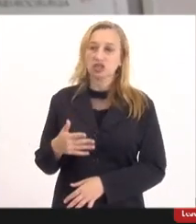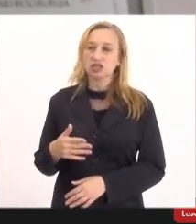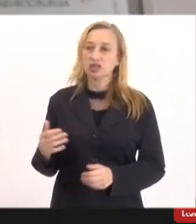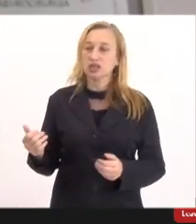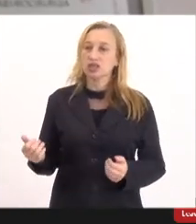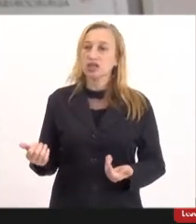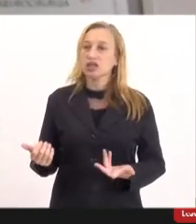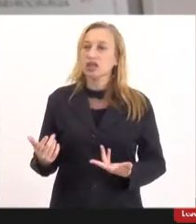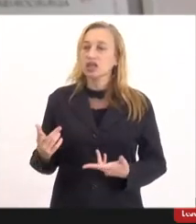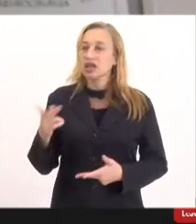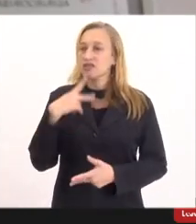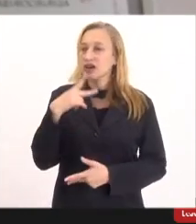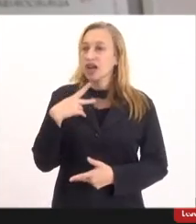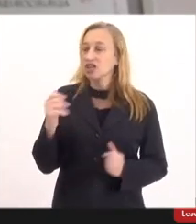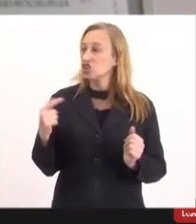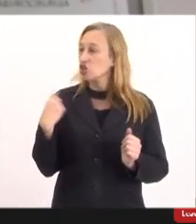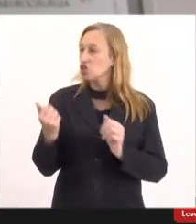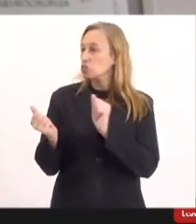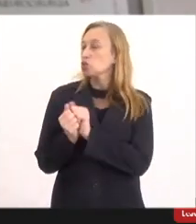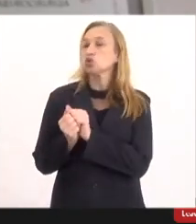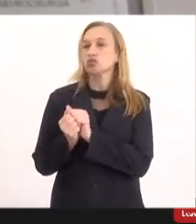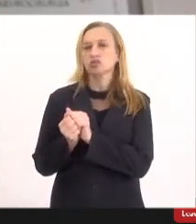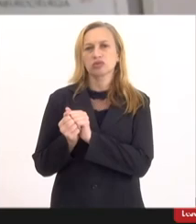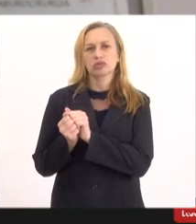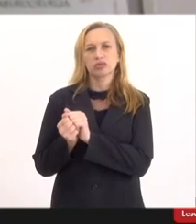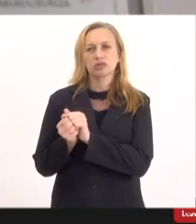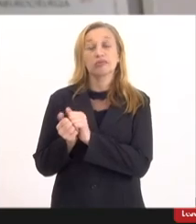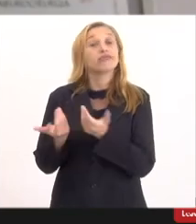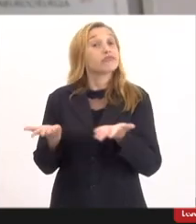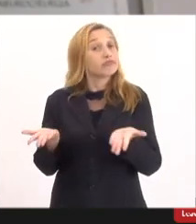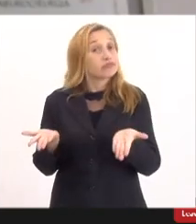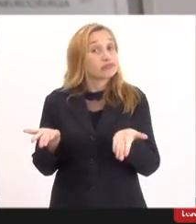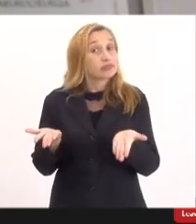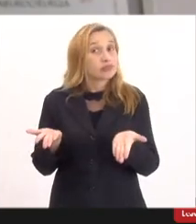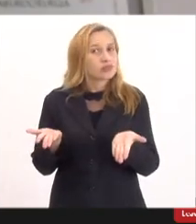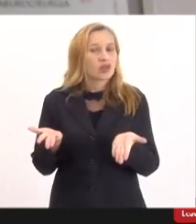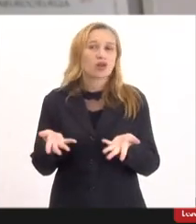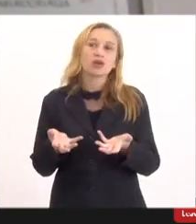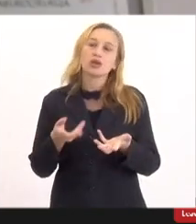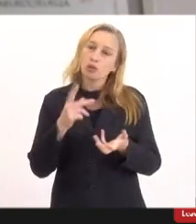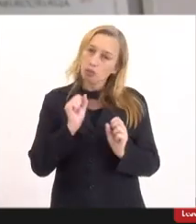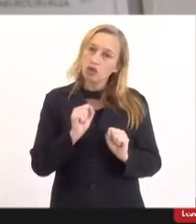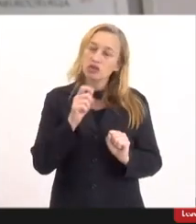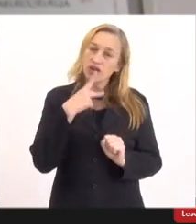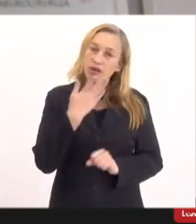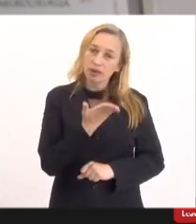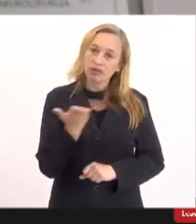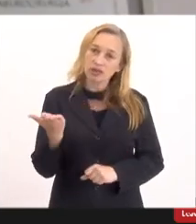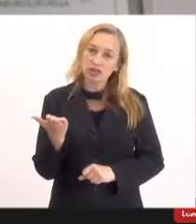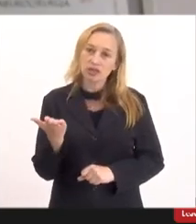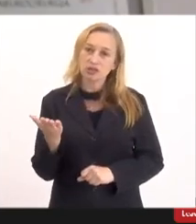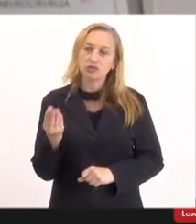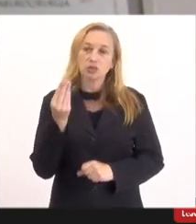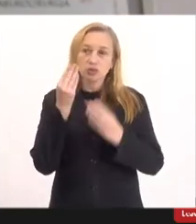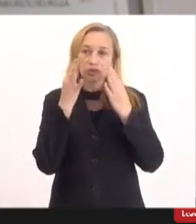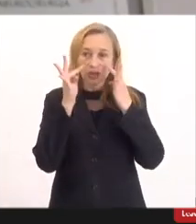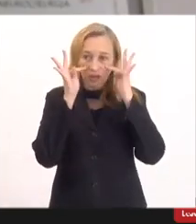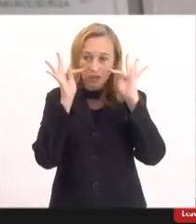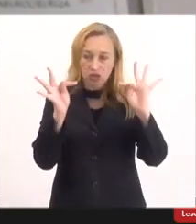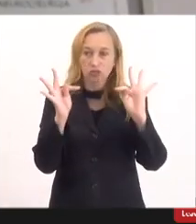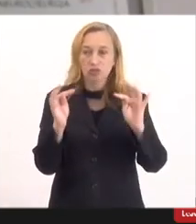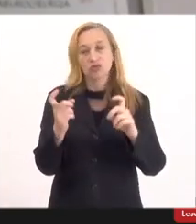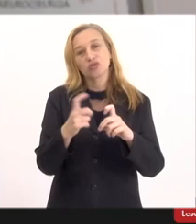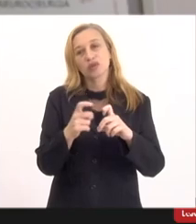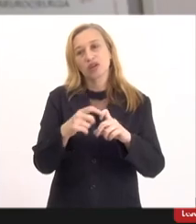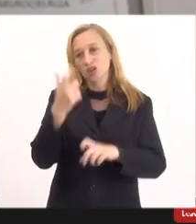abraçaram entre eles e falaram nós estamos juntos nessa então assim é isso que eu posso dizer para vocês é o testemunho de um médico eu